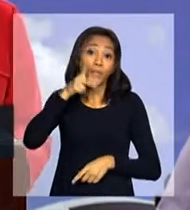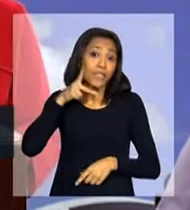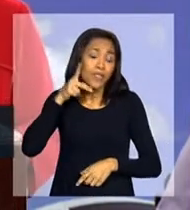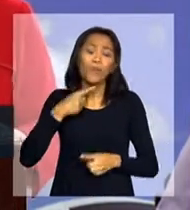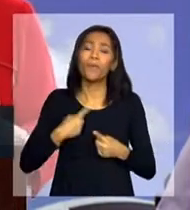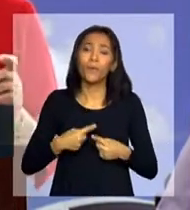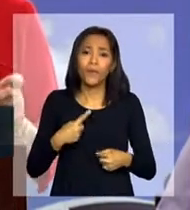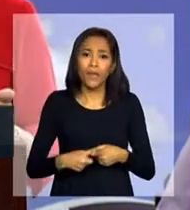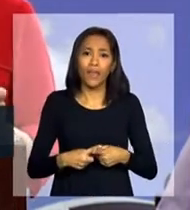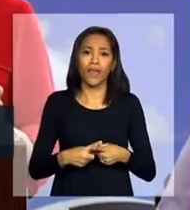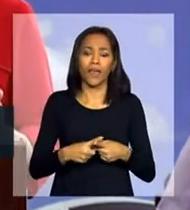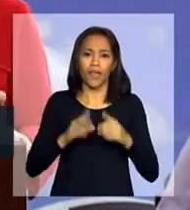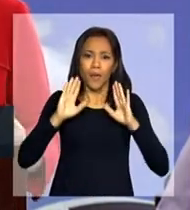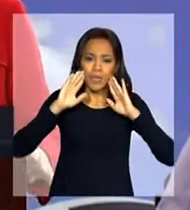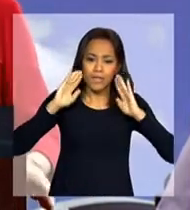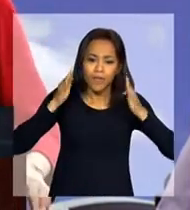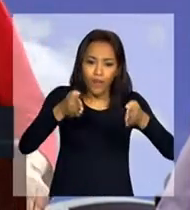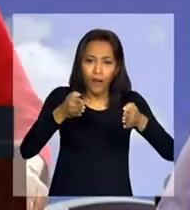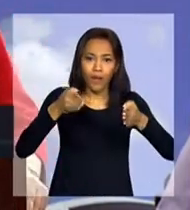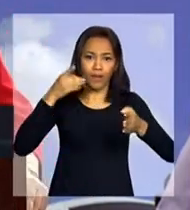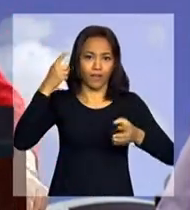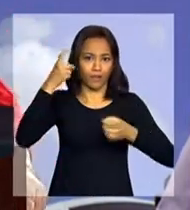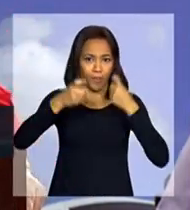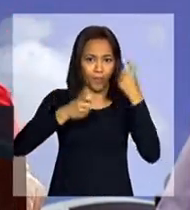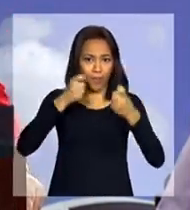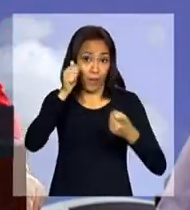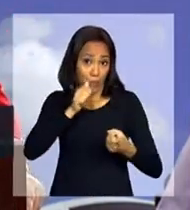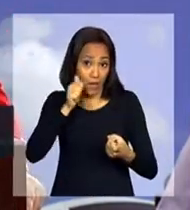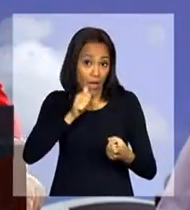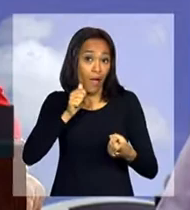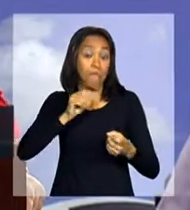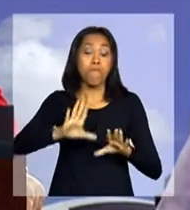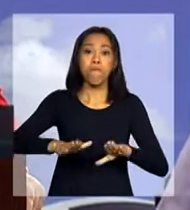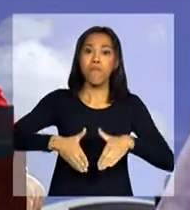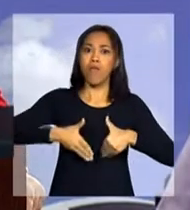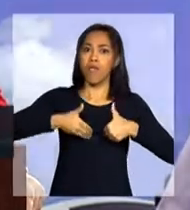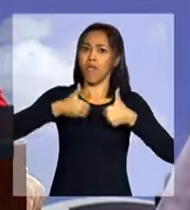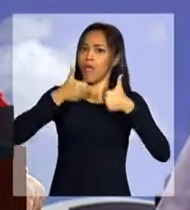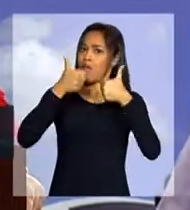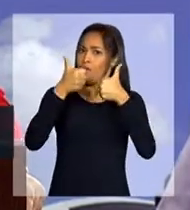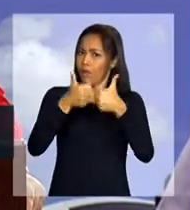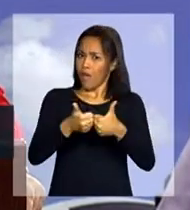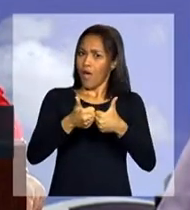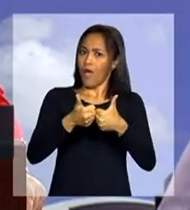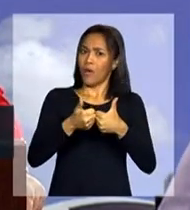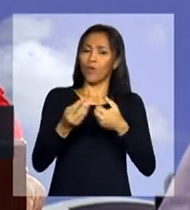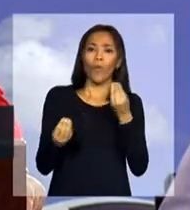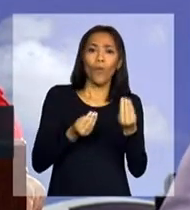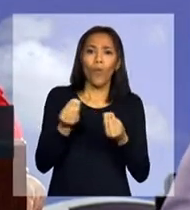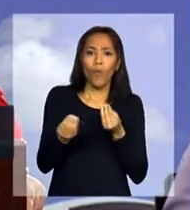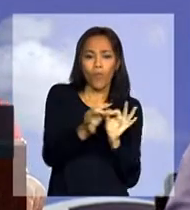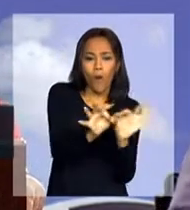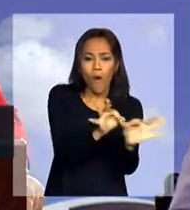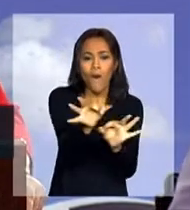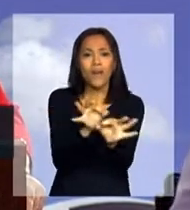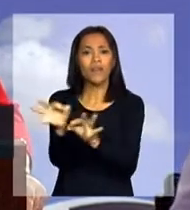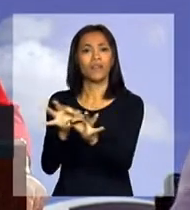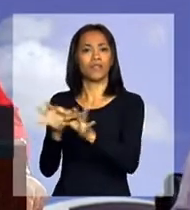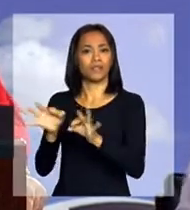em conta a mulher, melhoraram a nossa forma de execução dessas políticas.